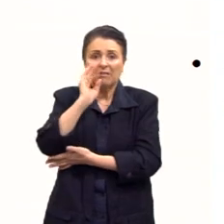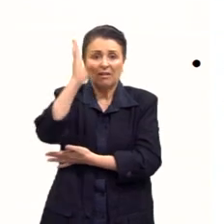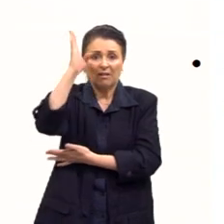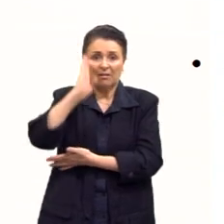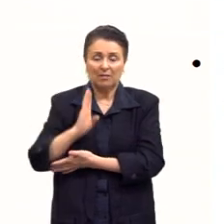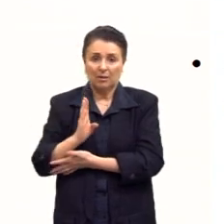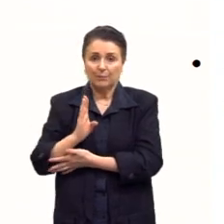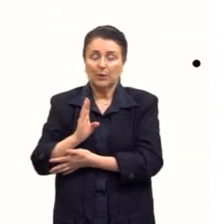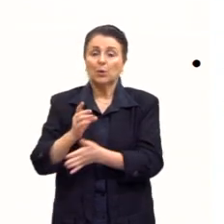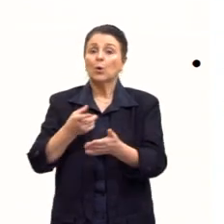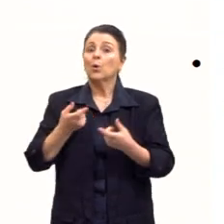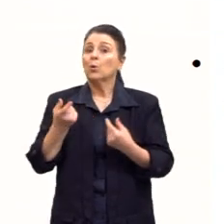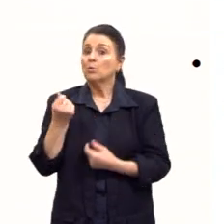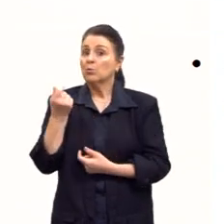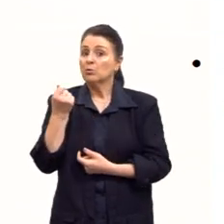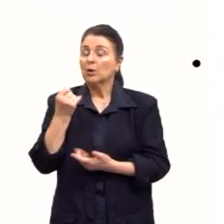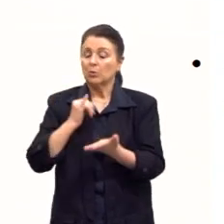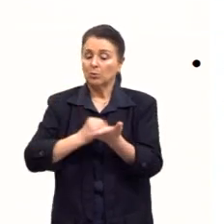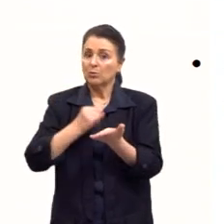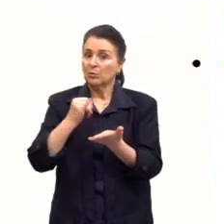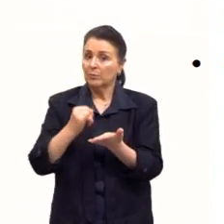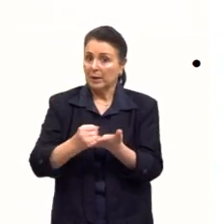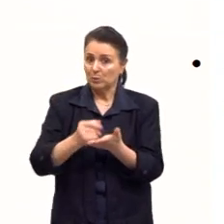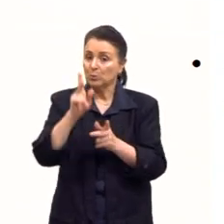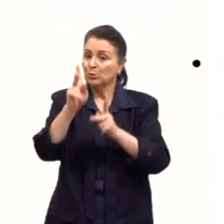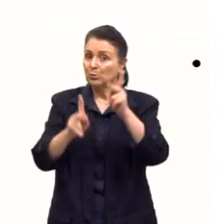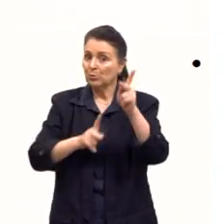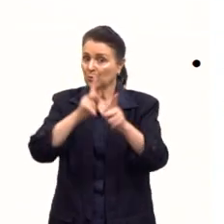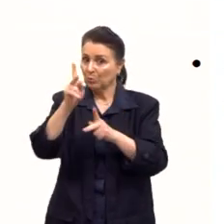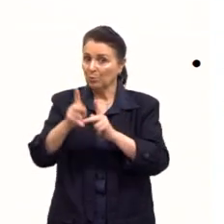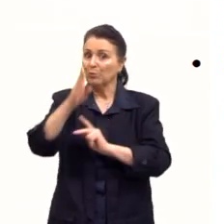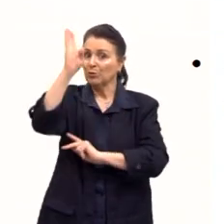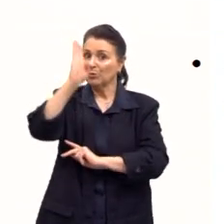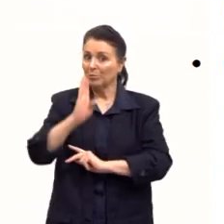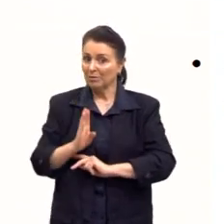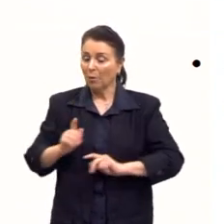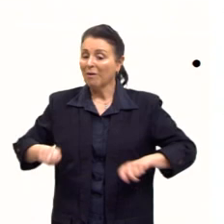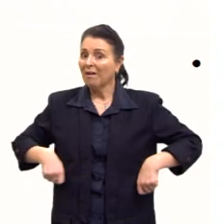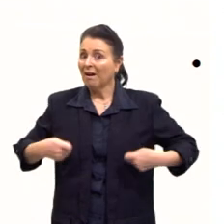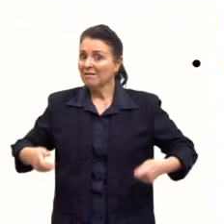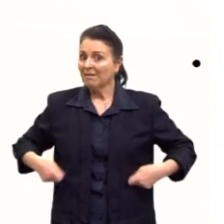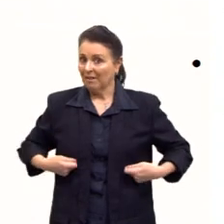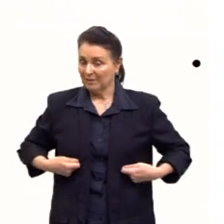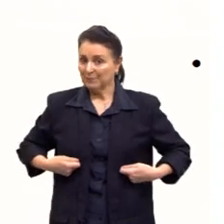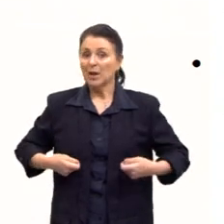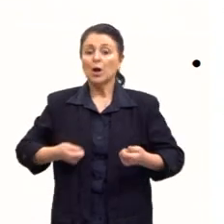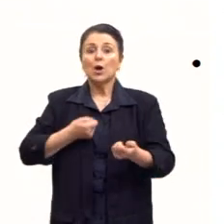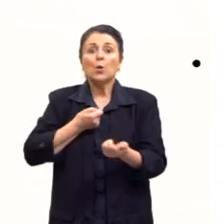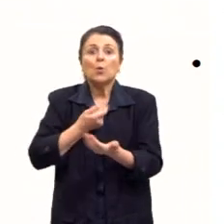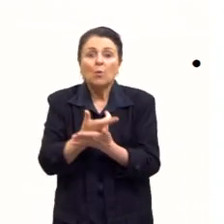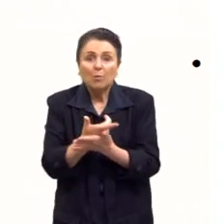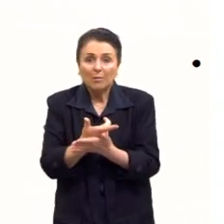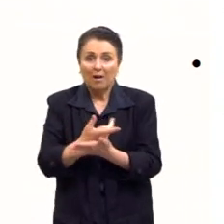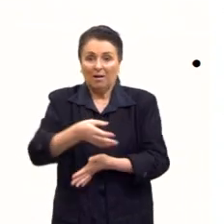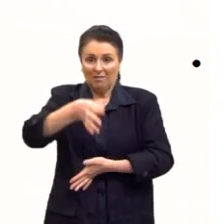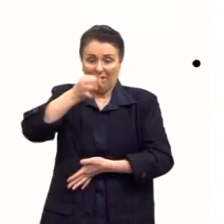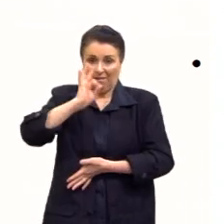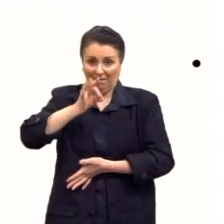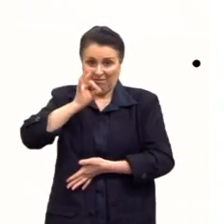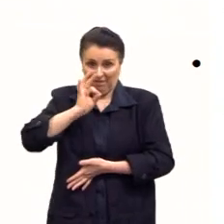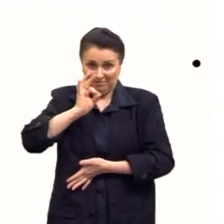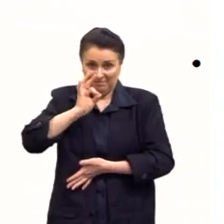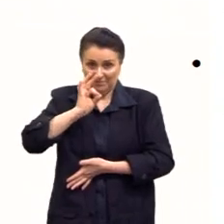impostos, do contribuinte, do povo brasileiro, estava gastando esse dinheiro para comprar e queimar café para